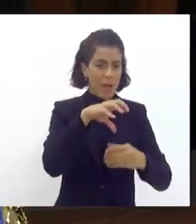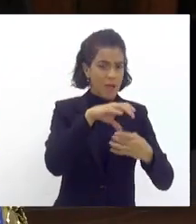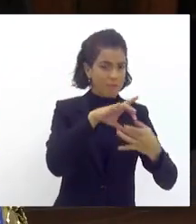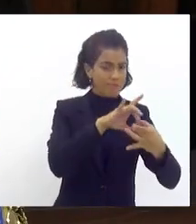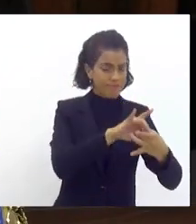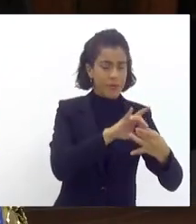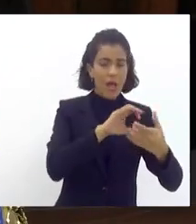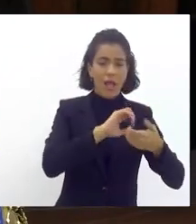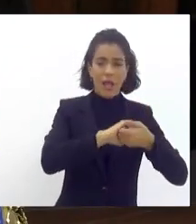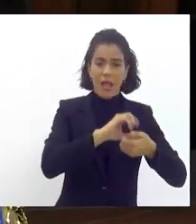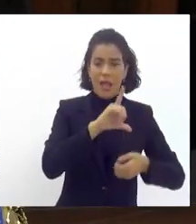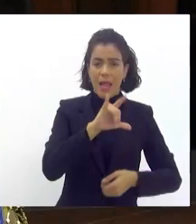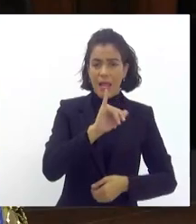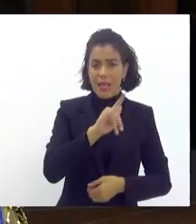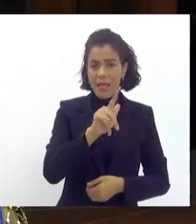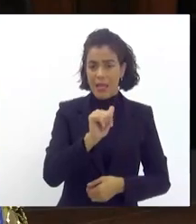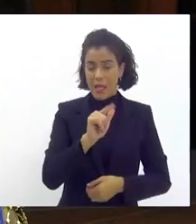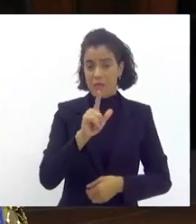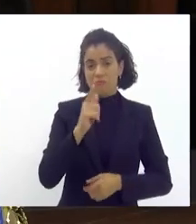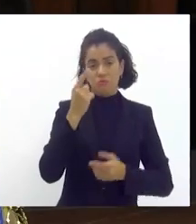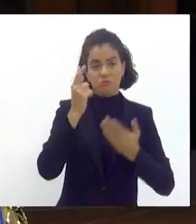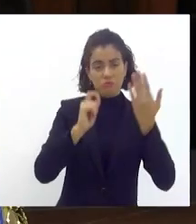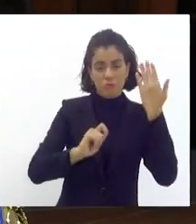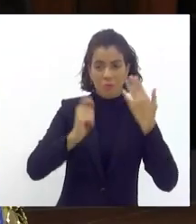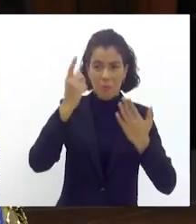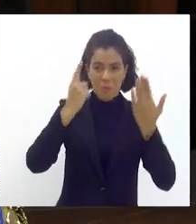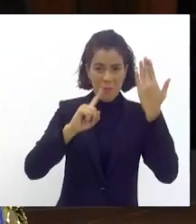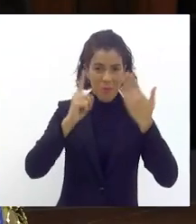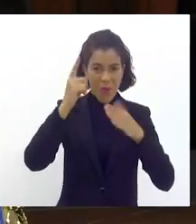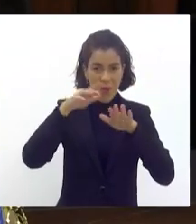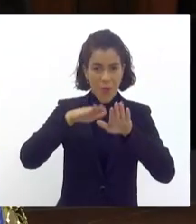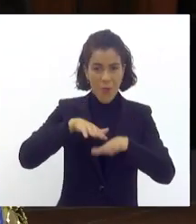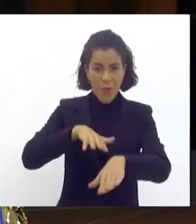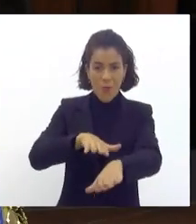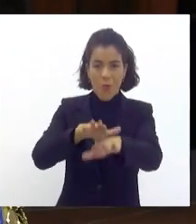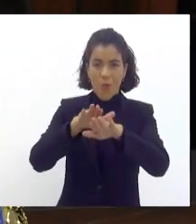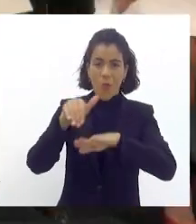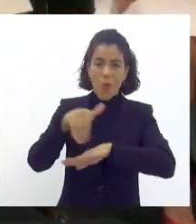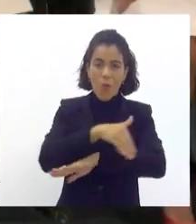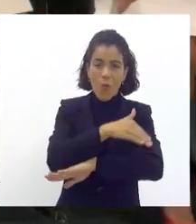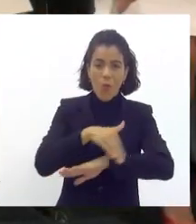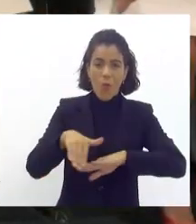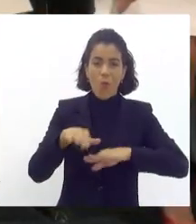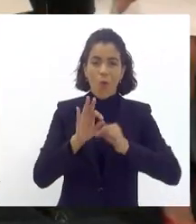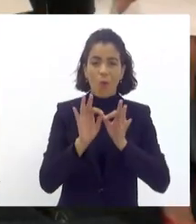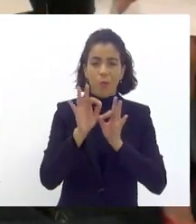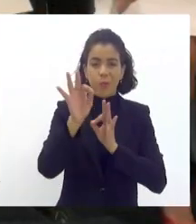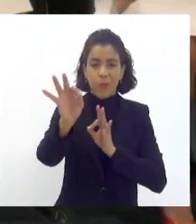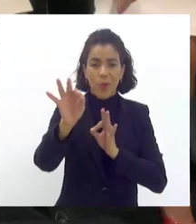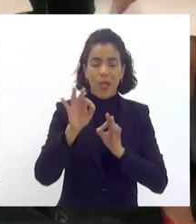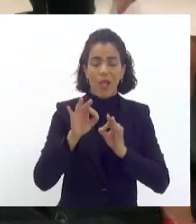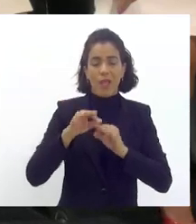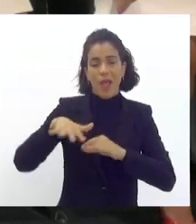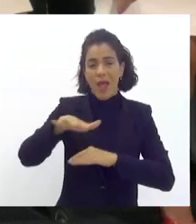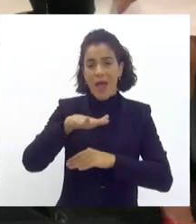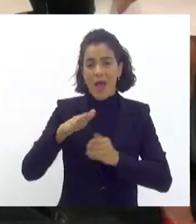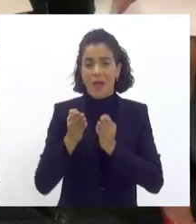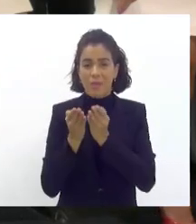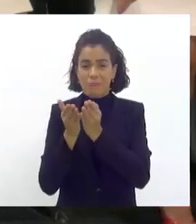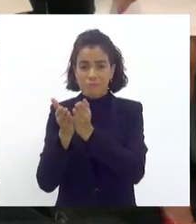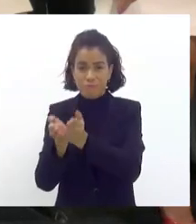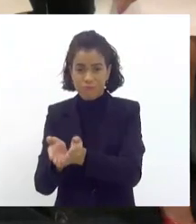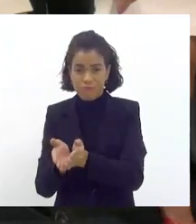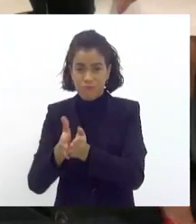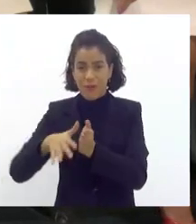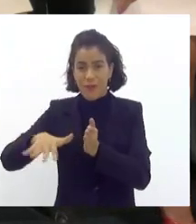nós temos aqui já participando a liga dos blocos da rua do subúrbio da zona portuária do FEBARD